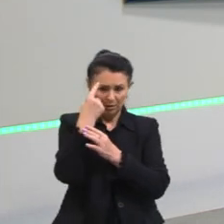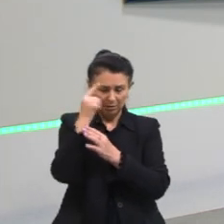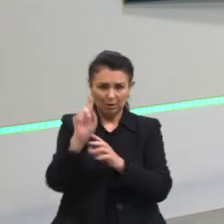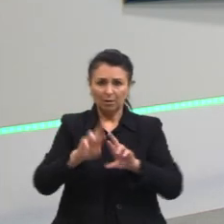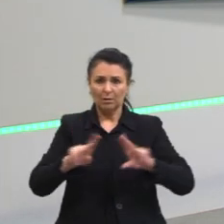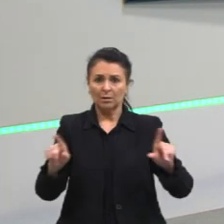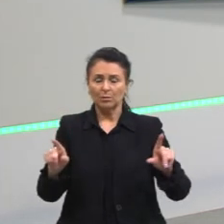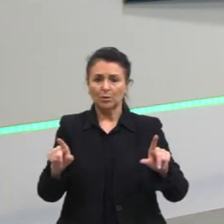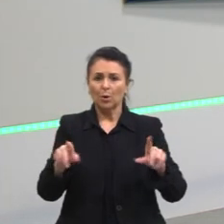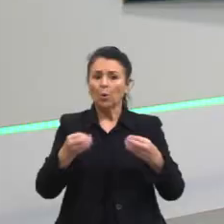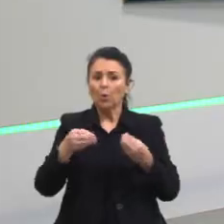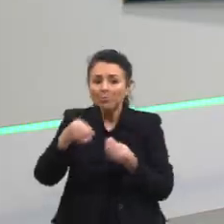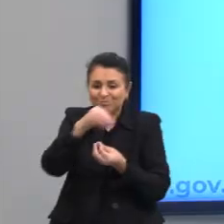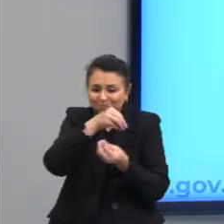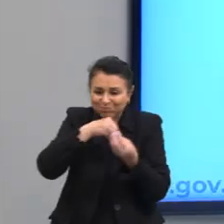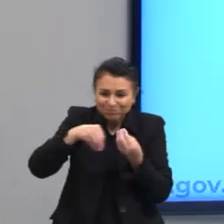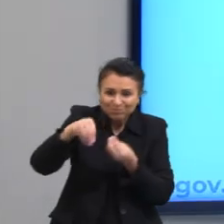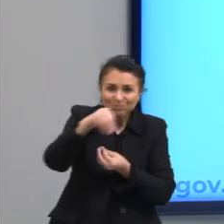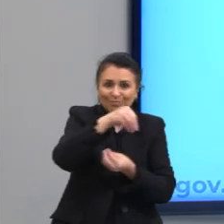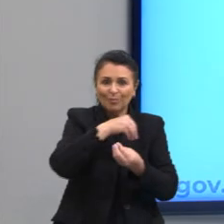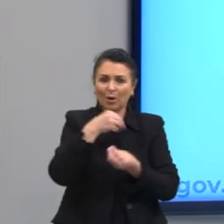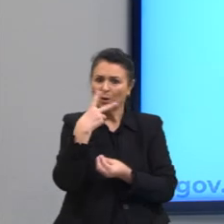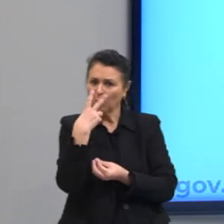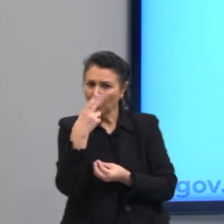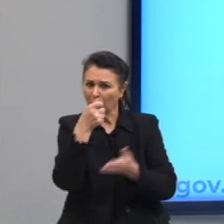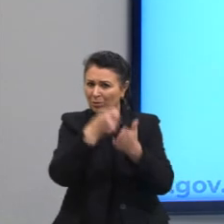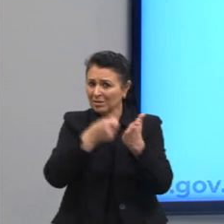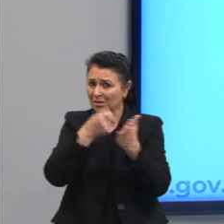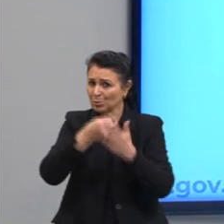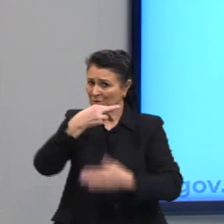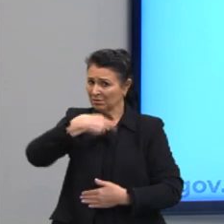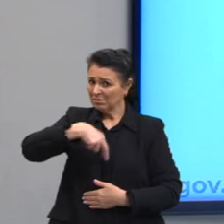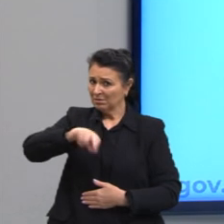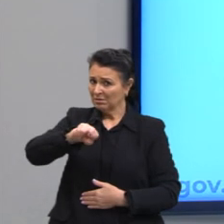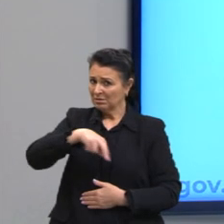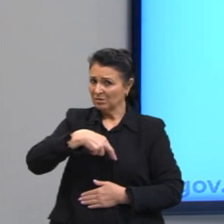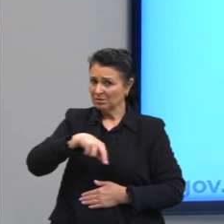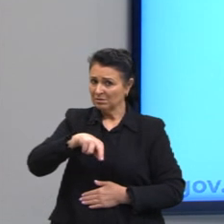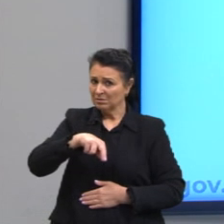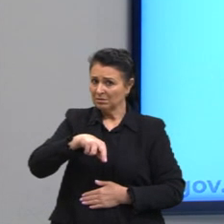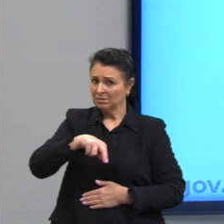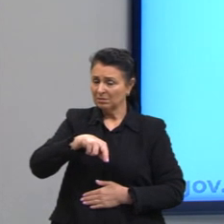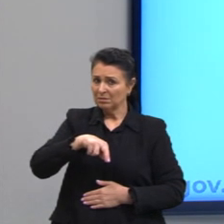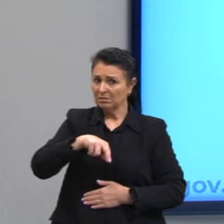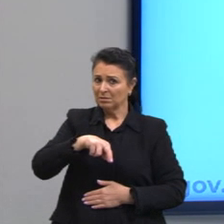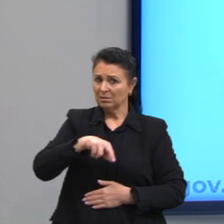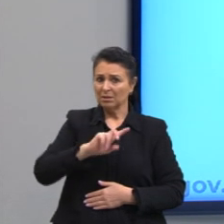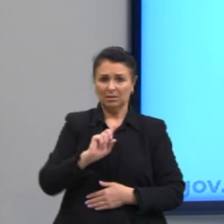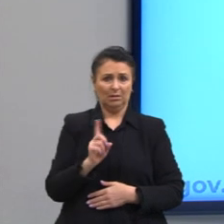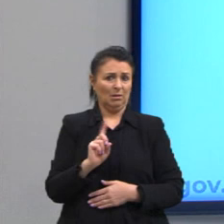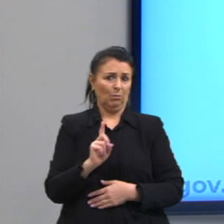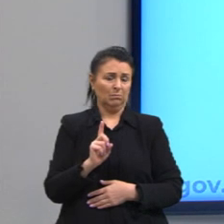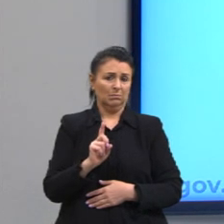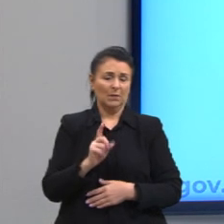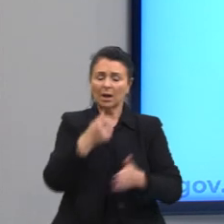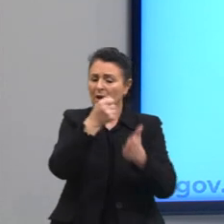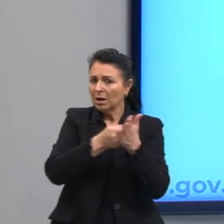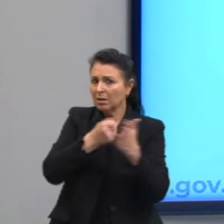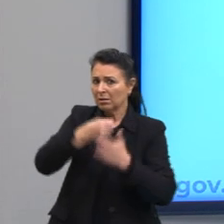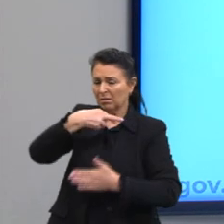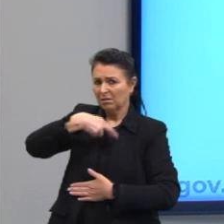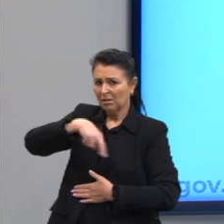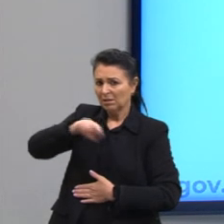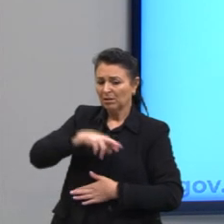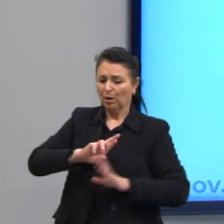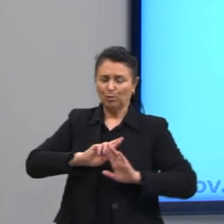A homogeneidade das lutas religiosas? Não. Essas lutas, opa, essas lutas religiosas, elas eram bem